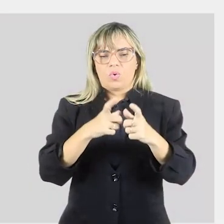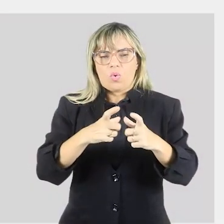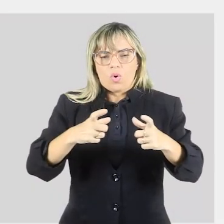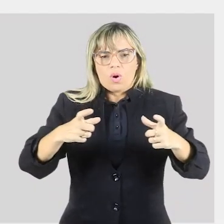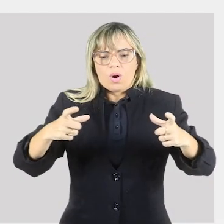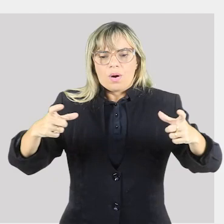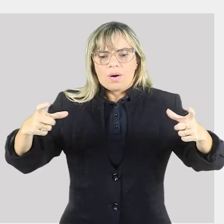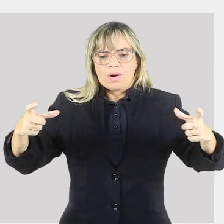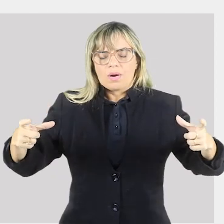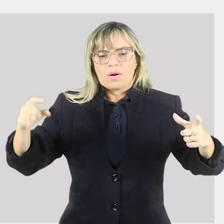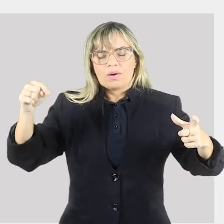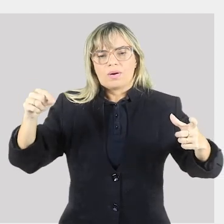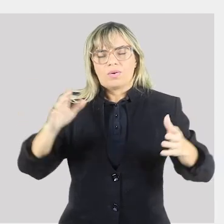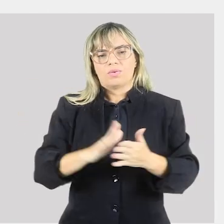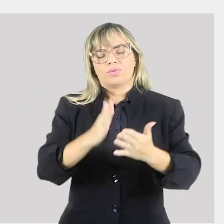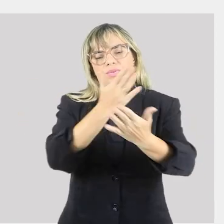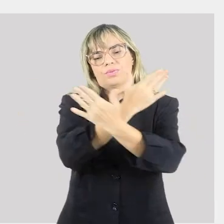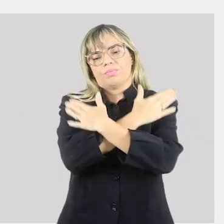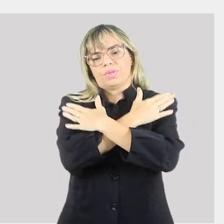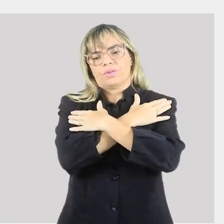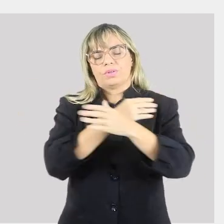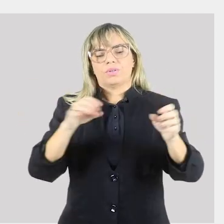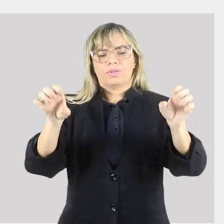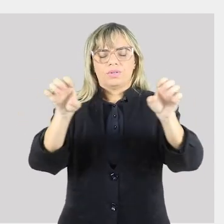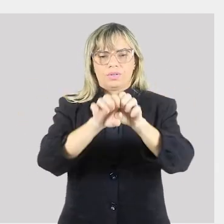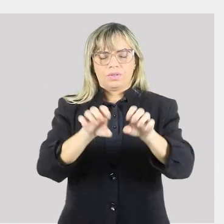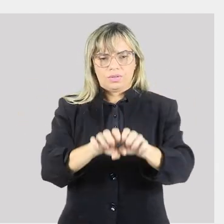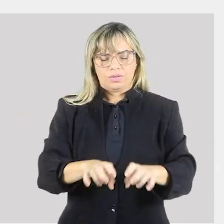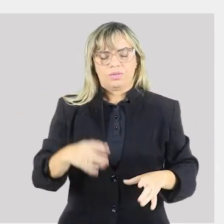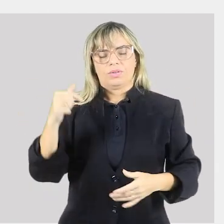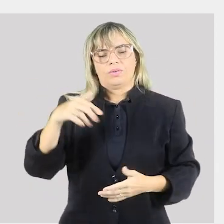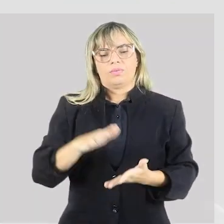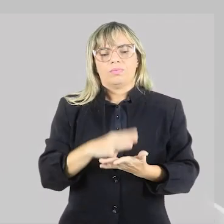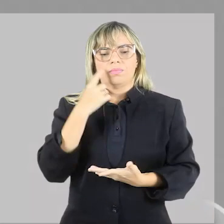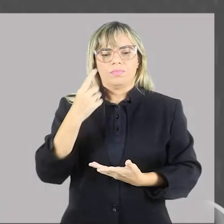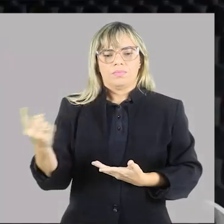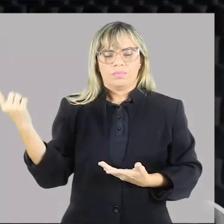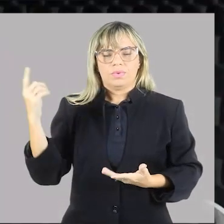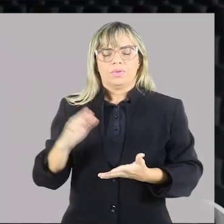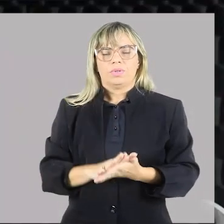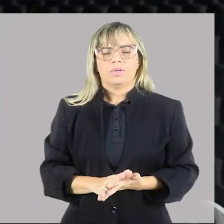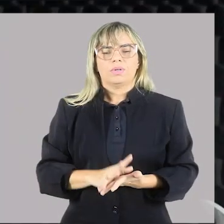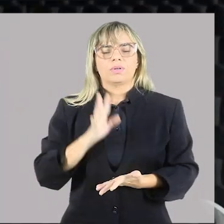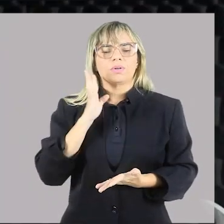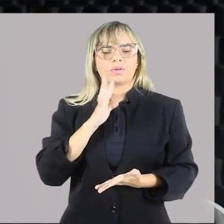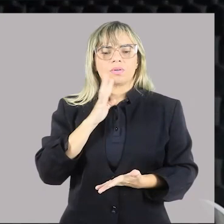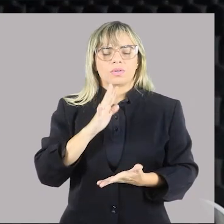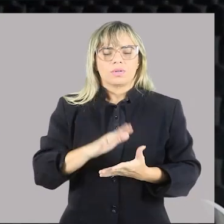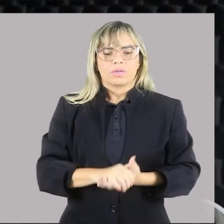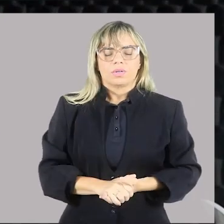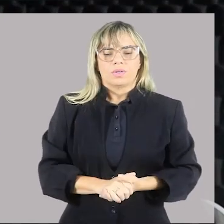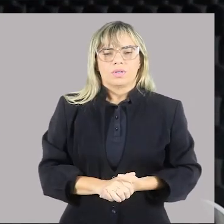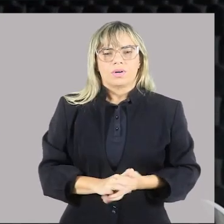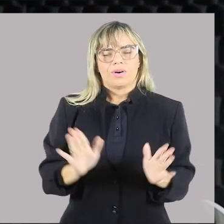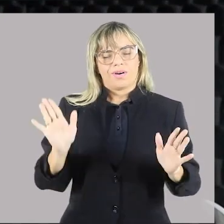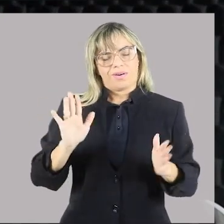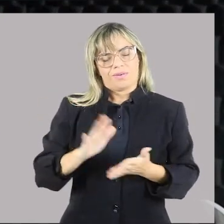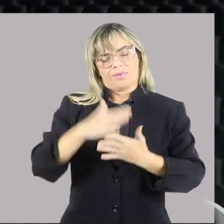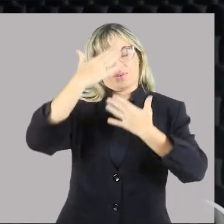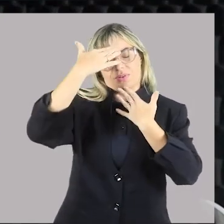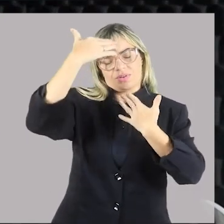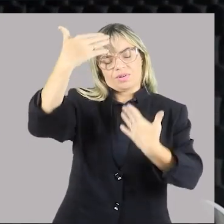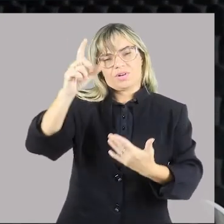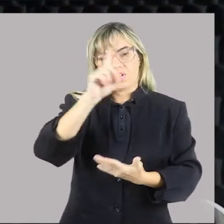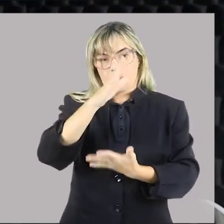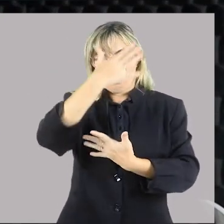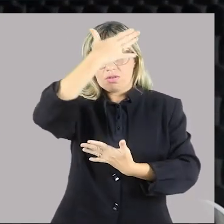E. Ampliação do desemprego estrutural. Beleza, galerinha? Muito obrigado e